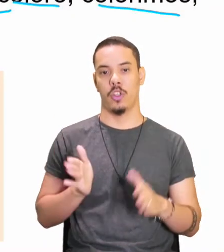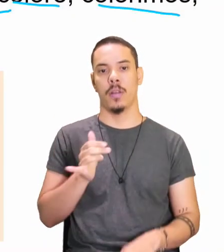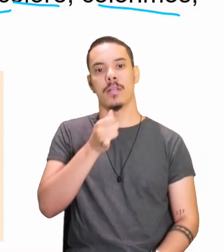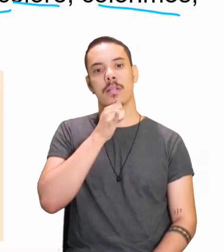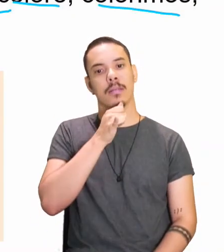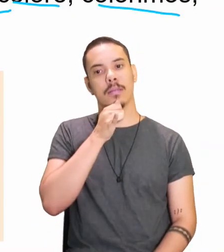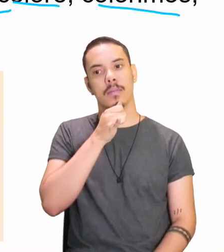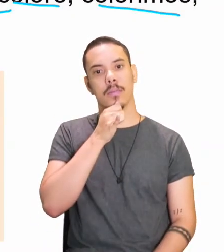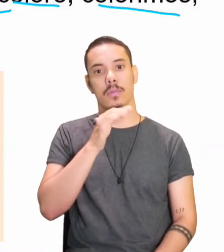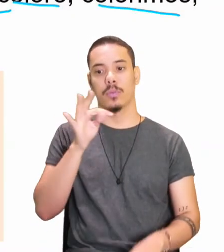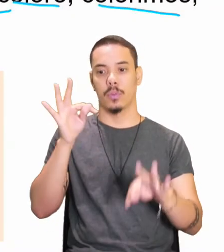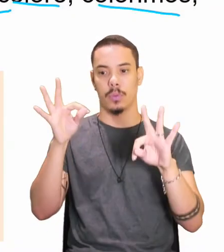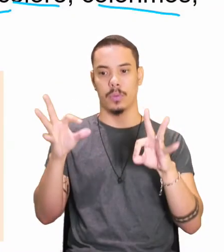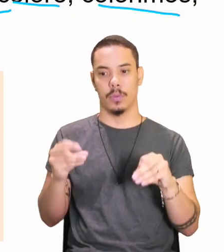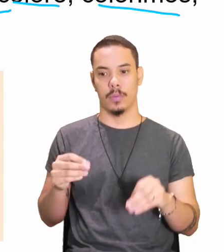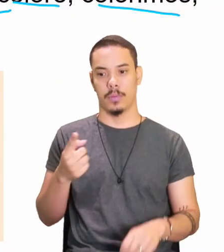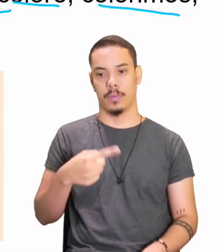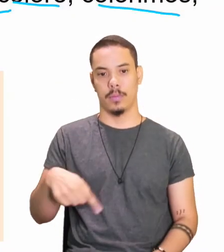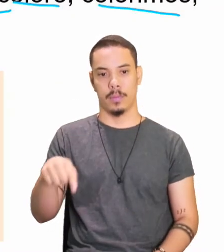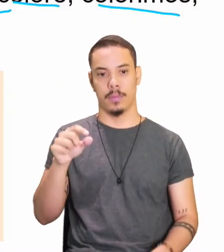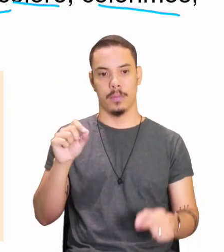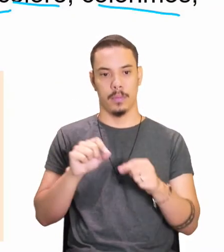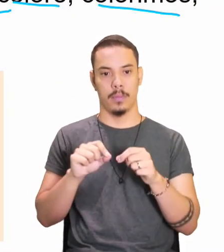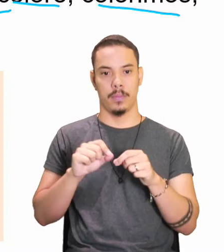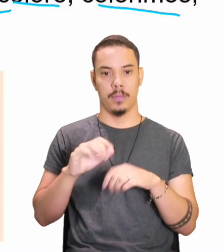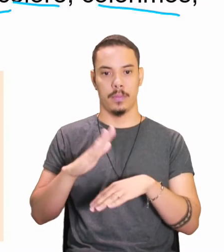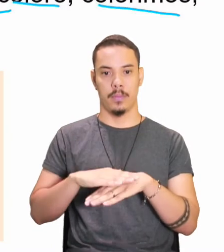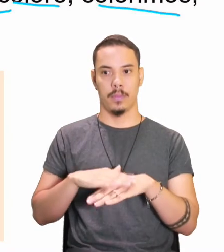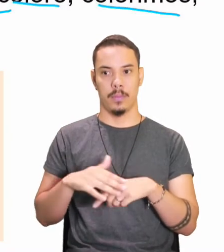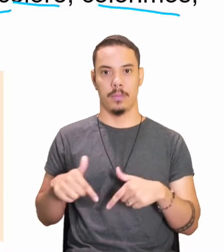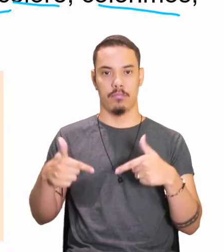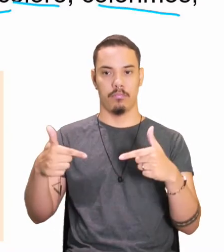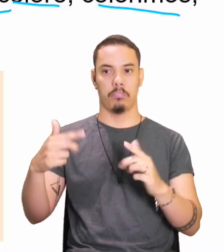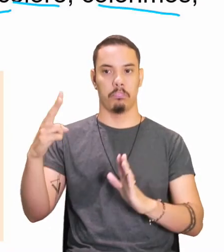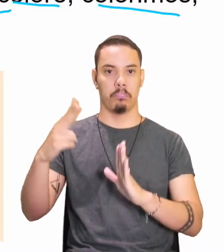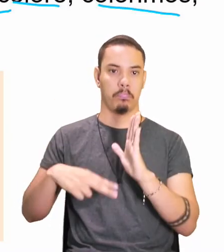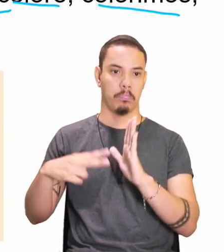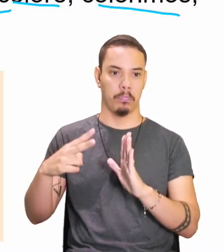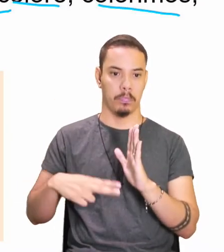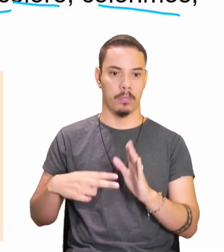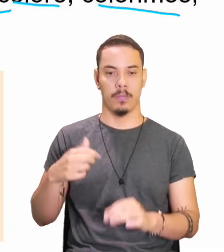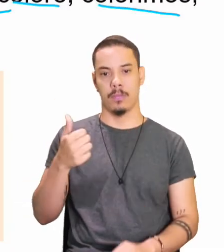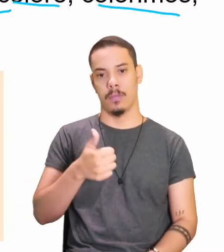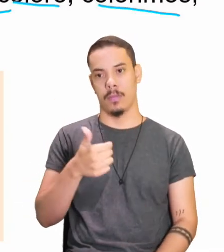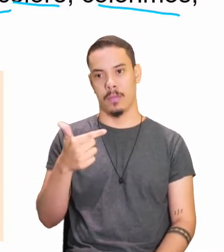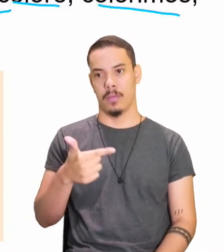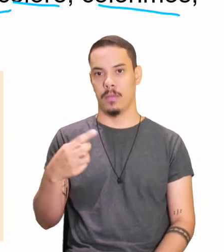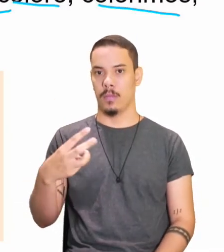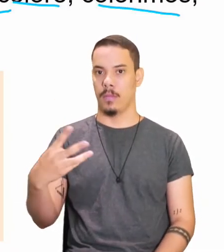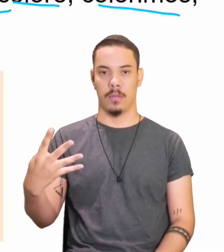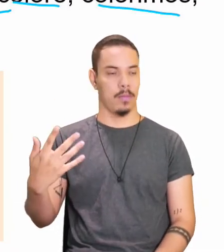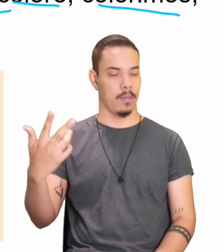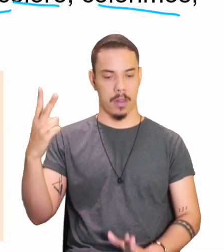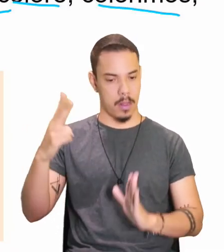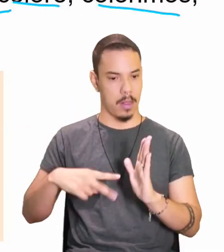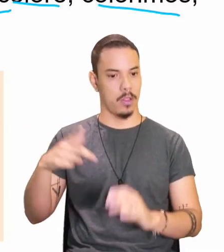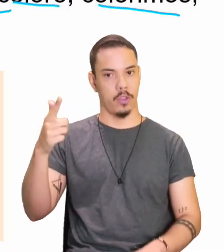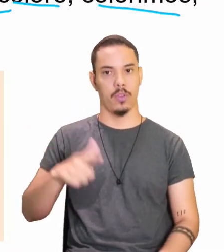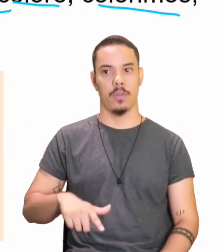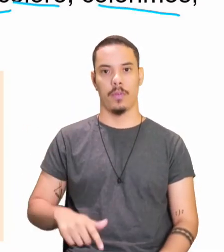você, aí, faça a segunda leitura, a terceira, a quarta, não importa, tá bom?